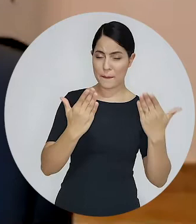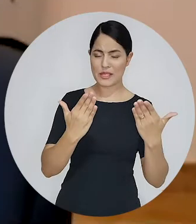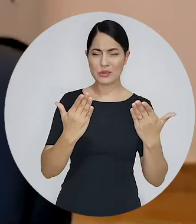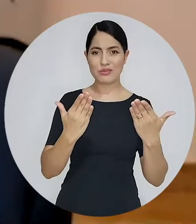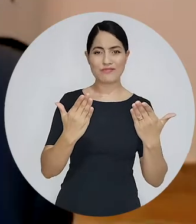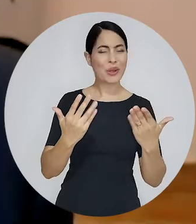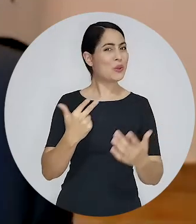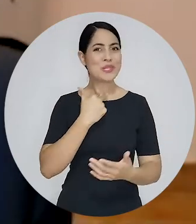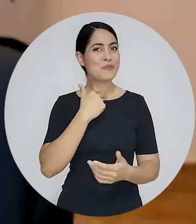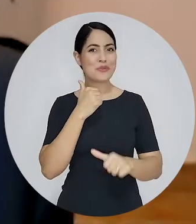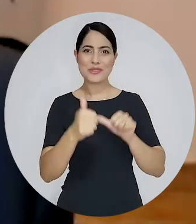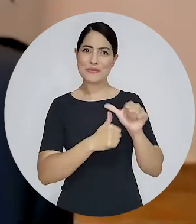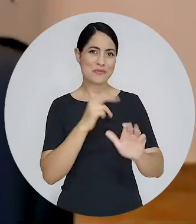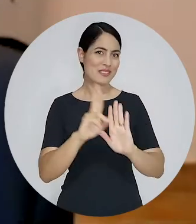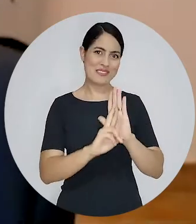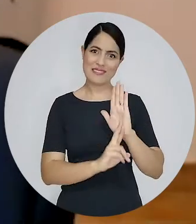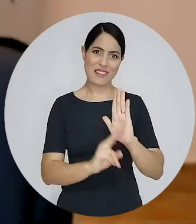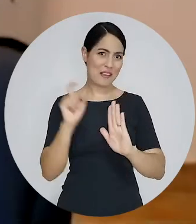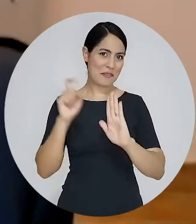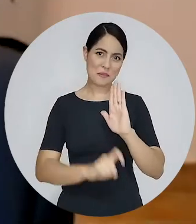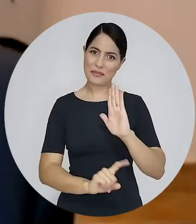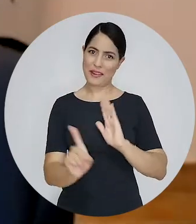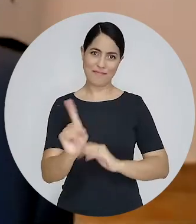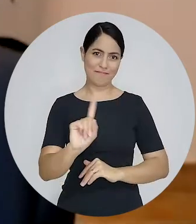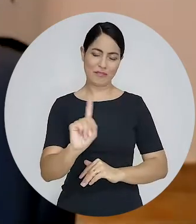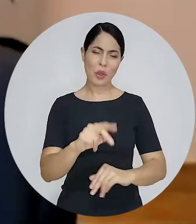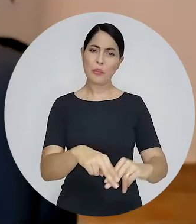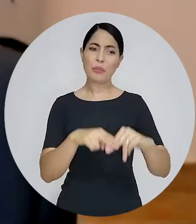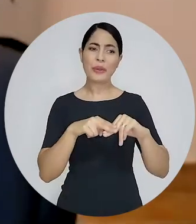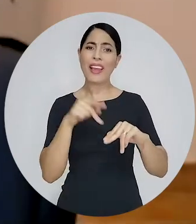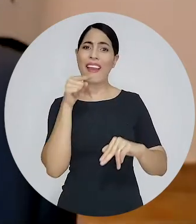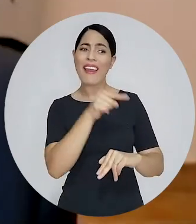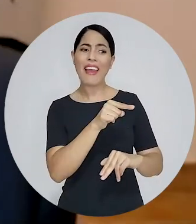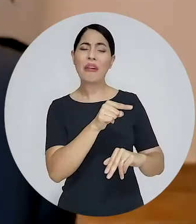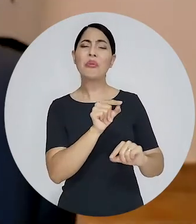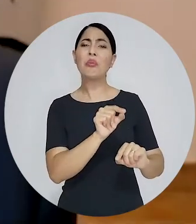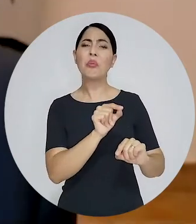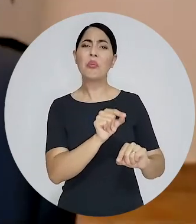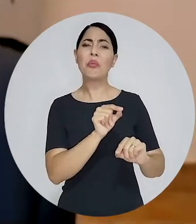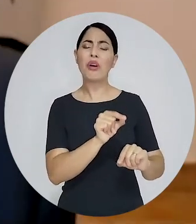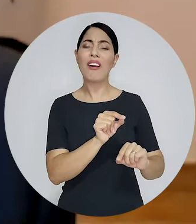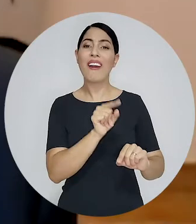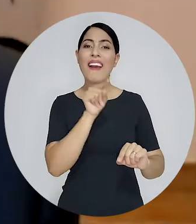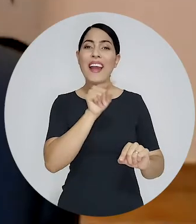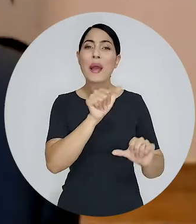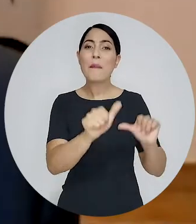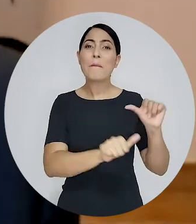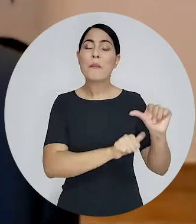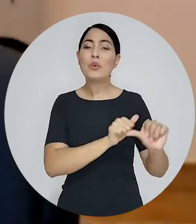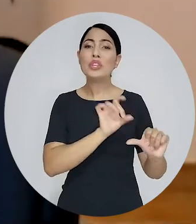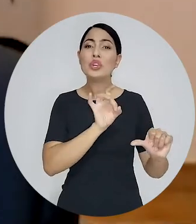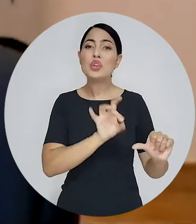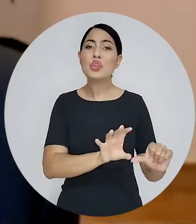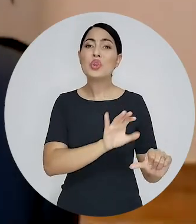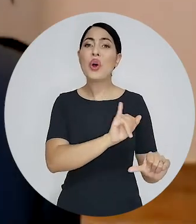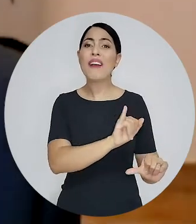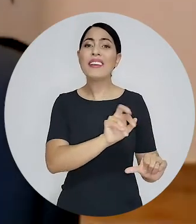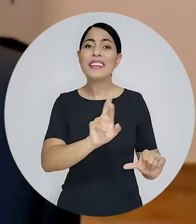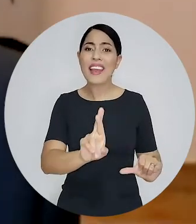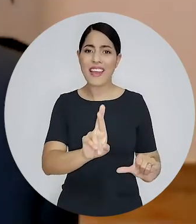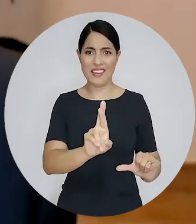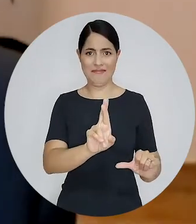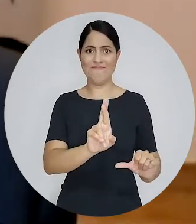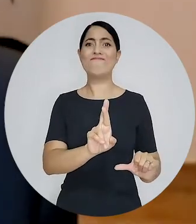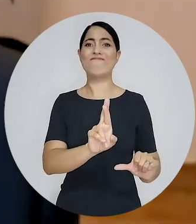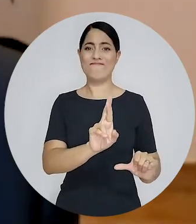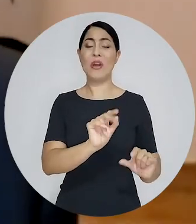não deveria ser chamada de reforma tributária. O que ela traz é uma modificação no imposto